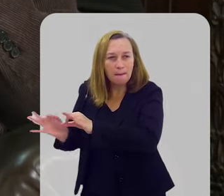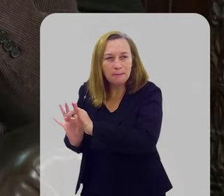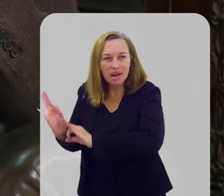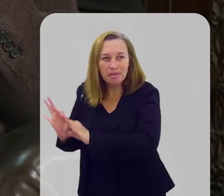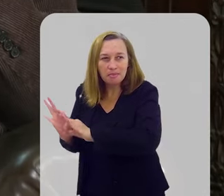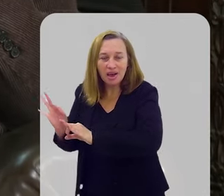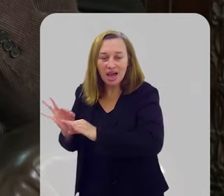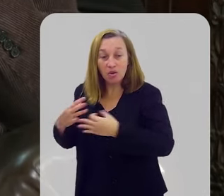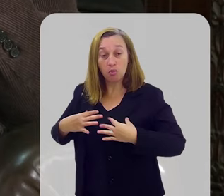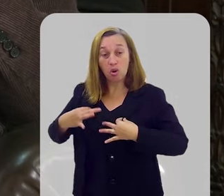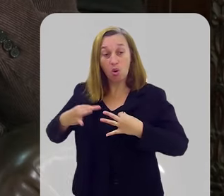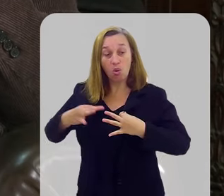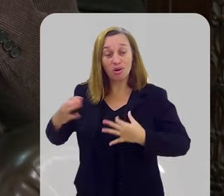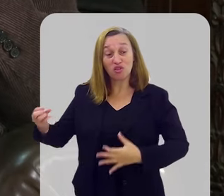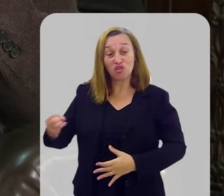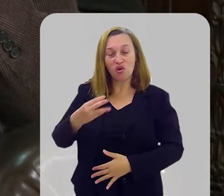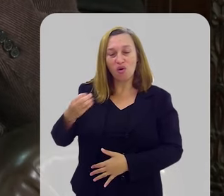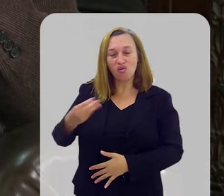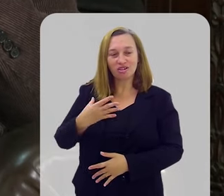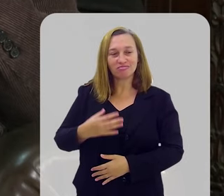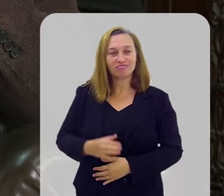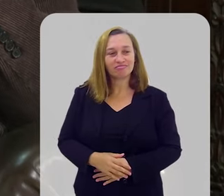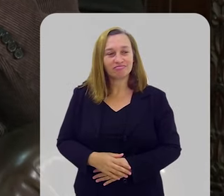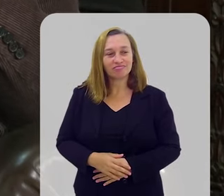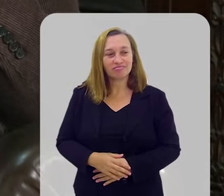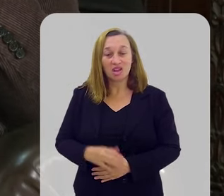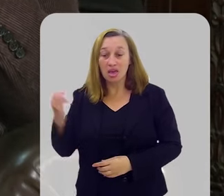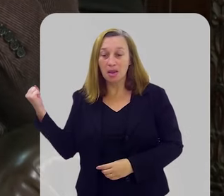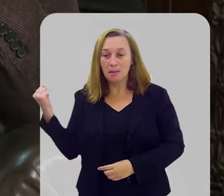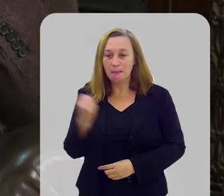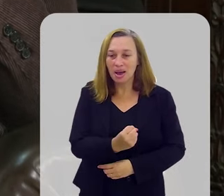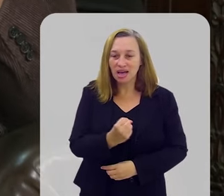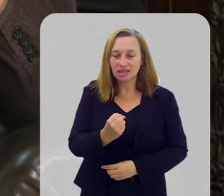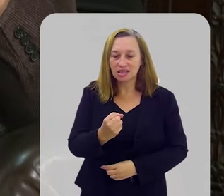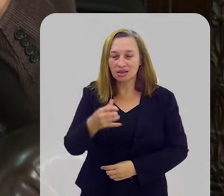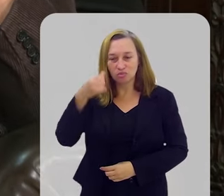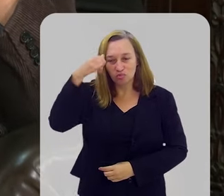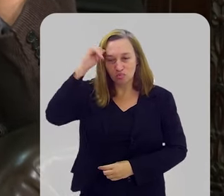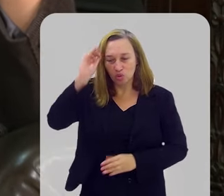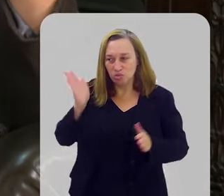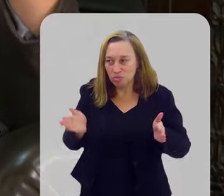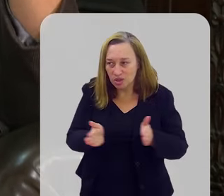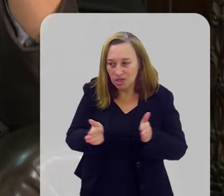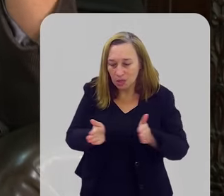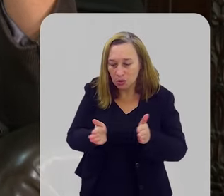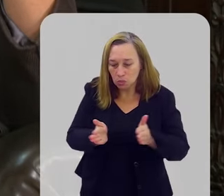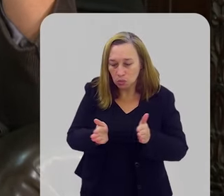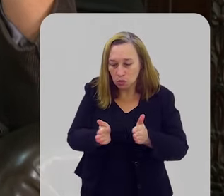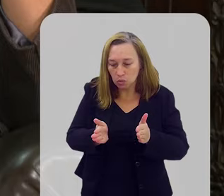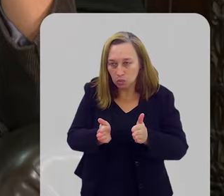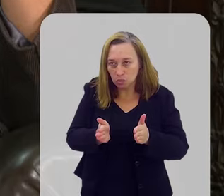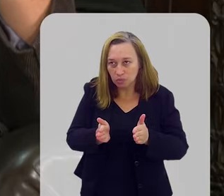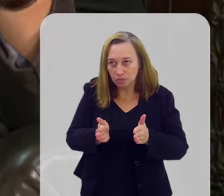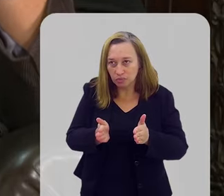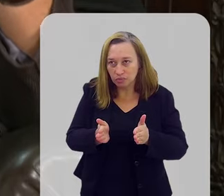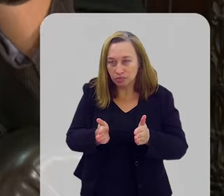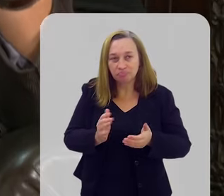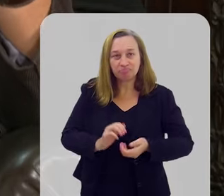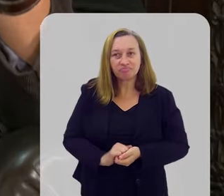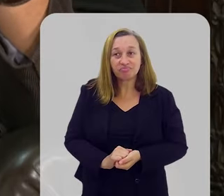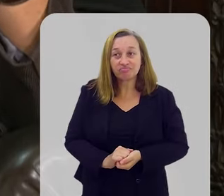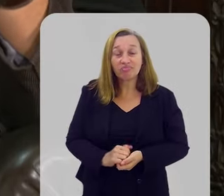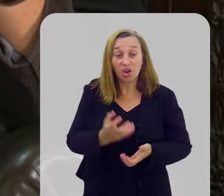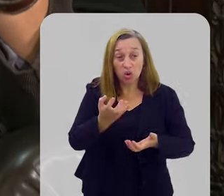prepara as vestes nova e mata o novinho. Eu queria que você se ativesse